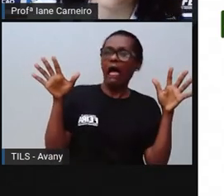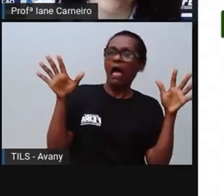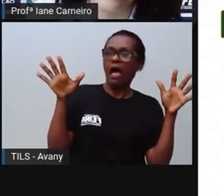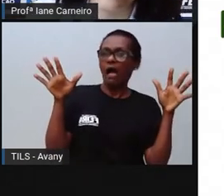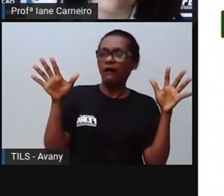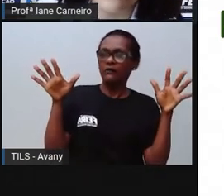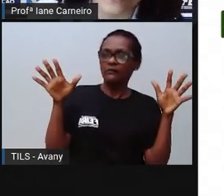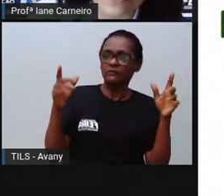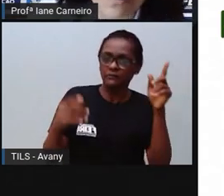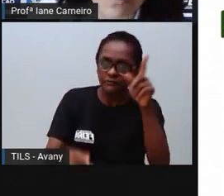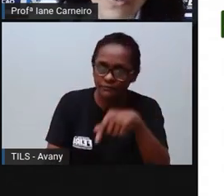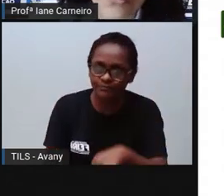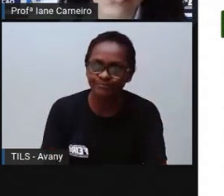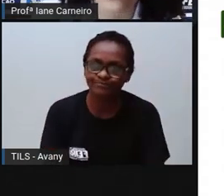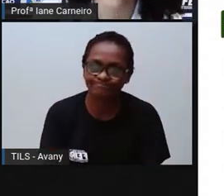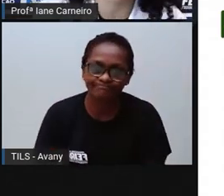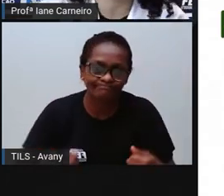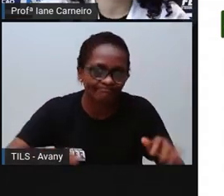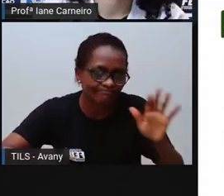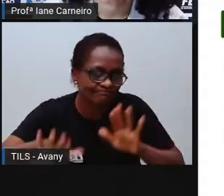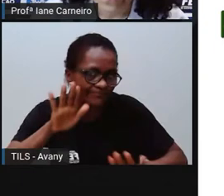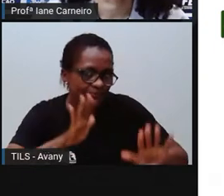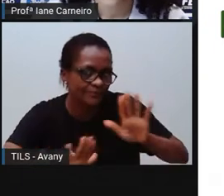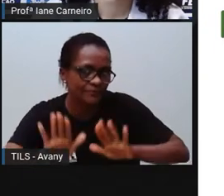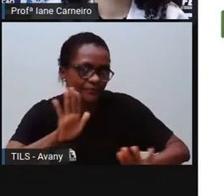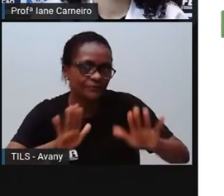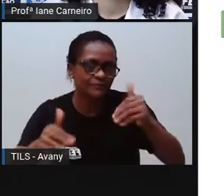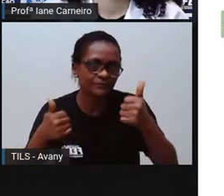vocês não podem mexer nesse tipo de fio, tá terminado?